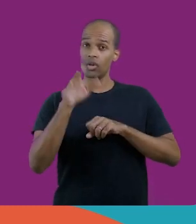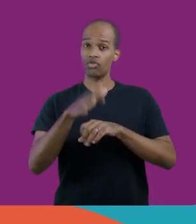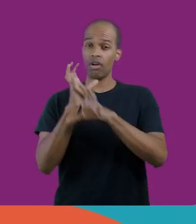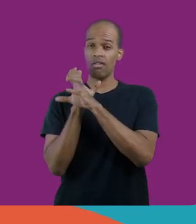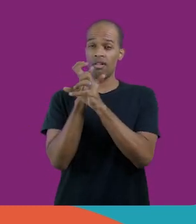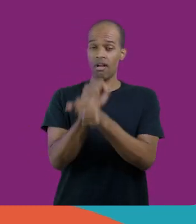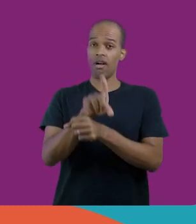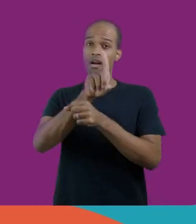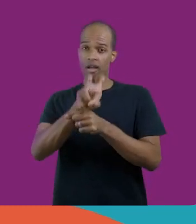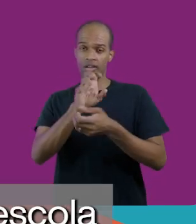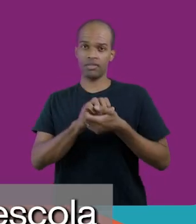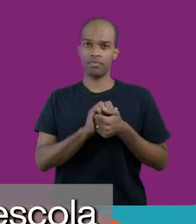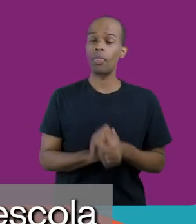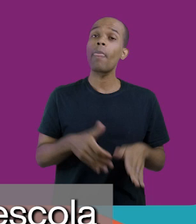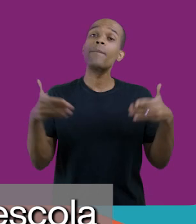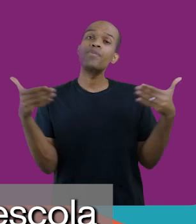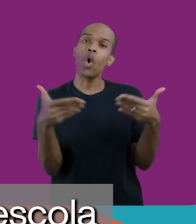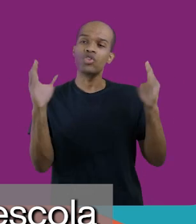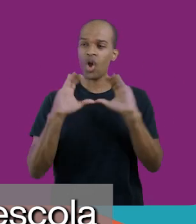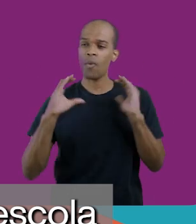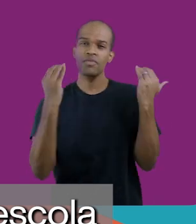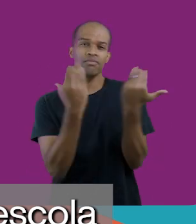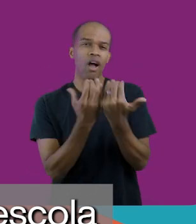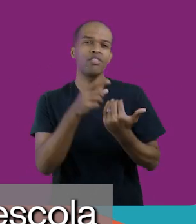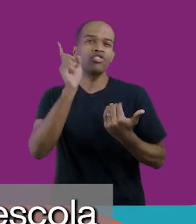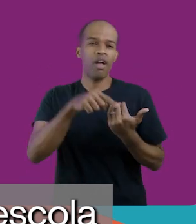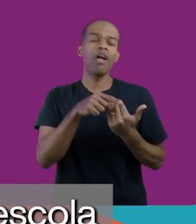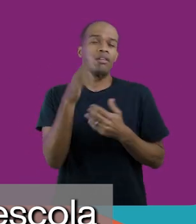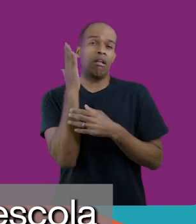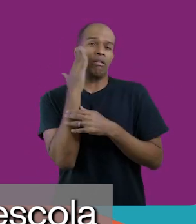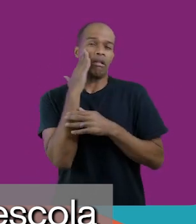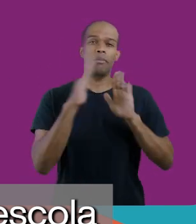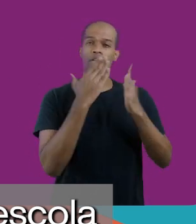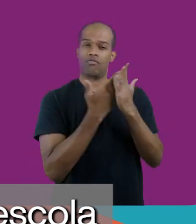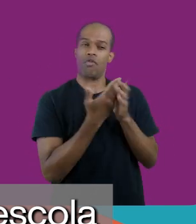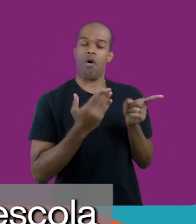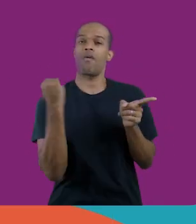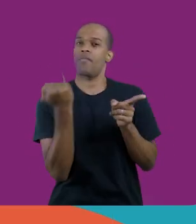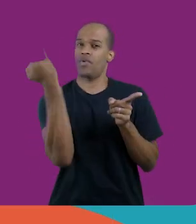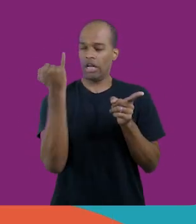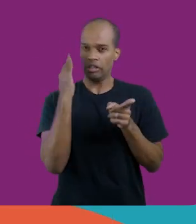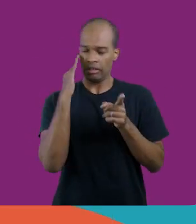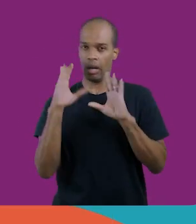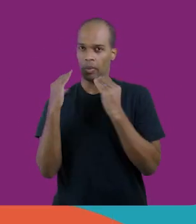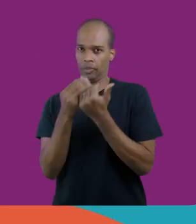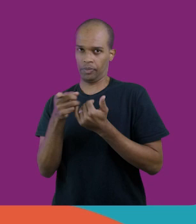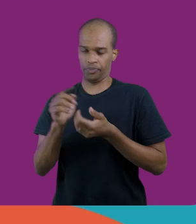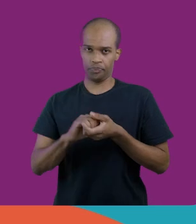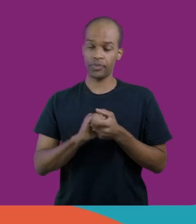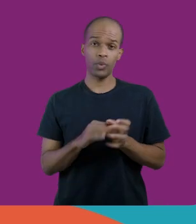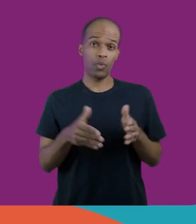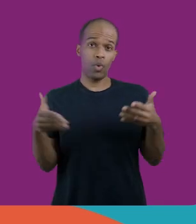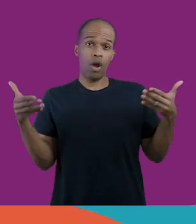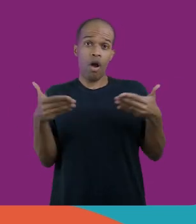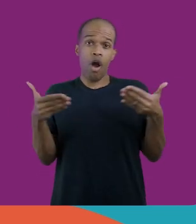há 15 anos. Hoje, a comunidade reconhece o valor da escola e agora, com esse